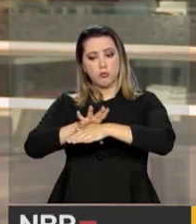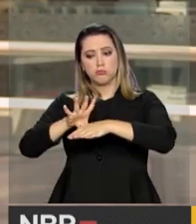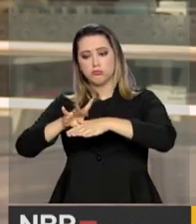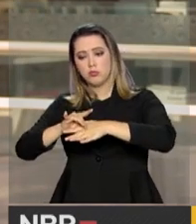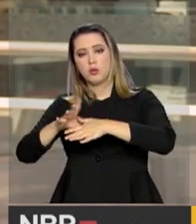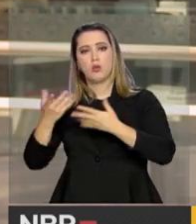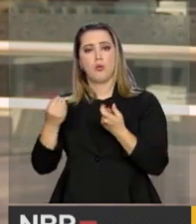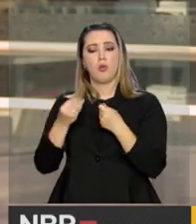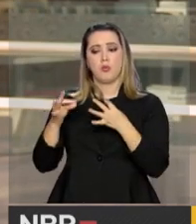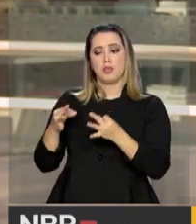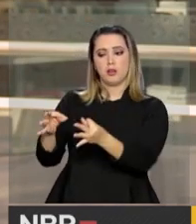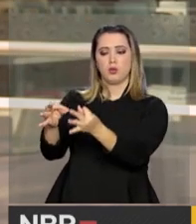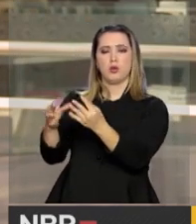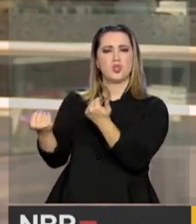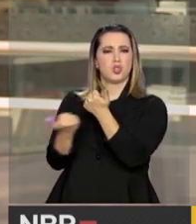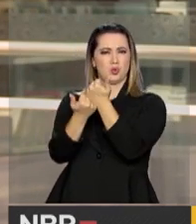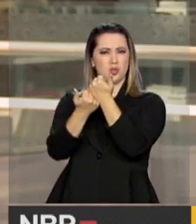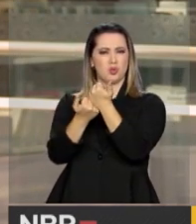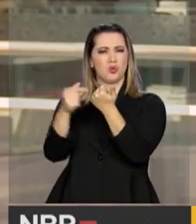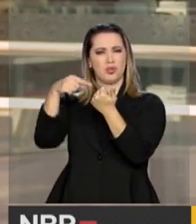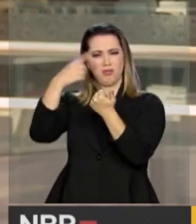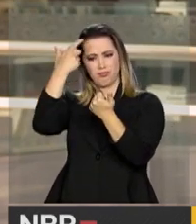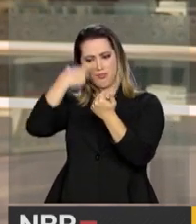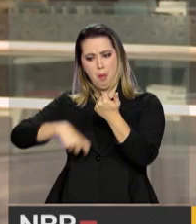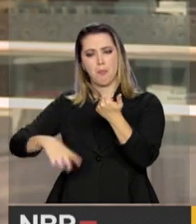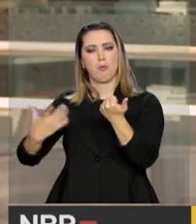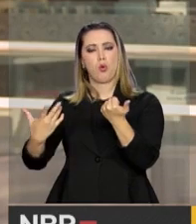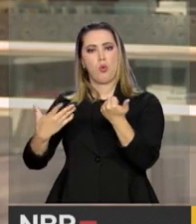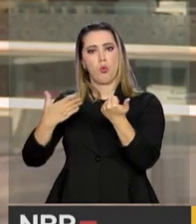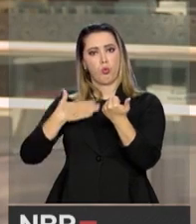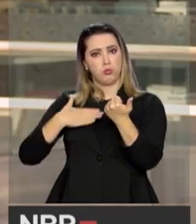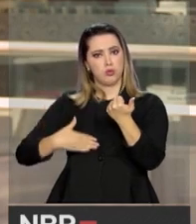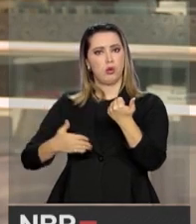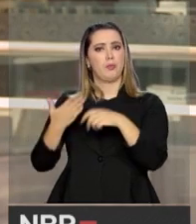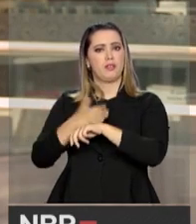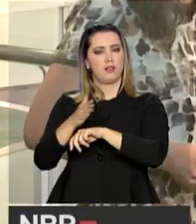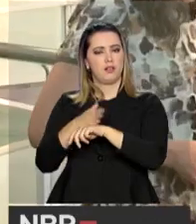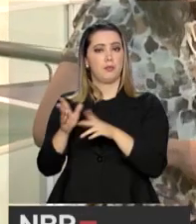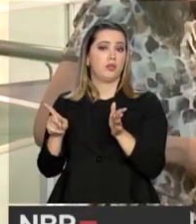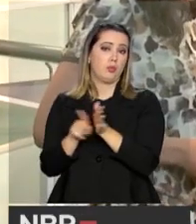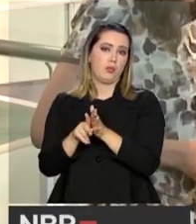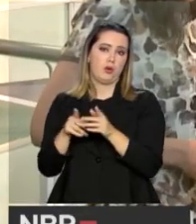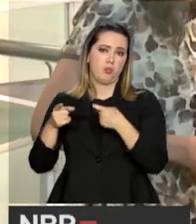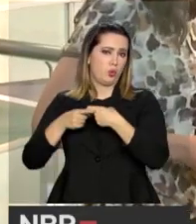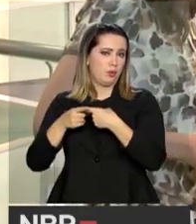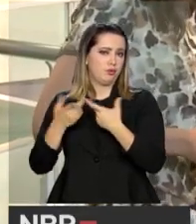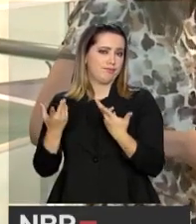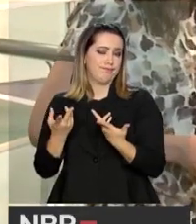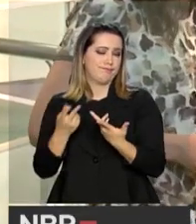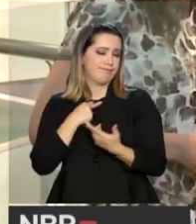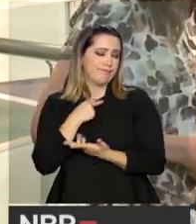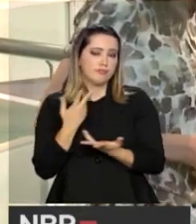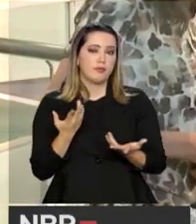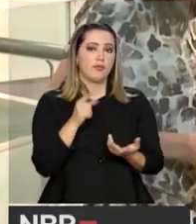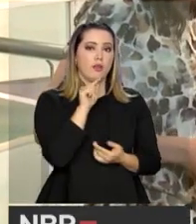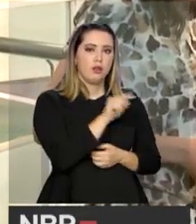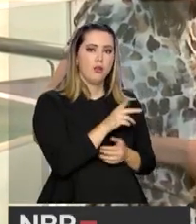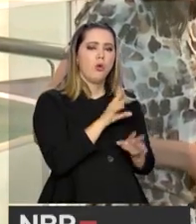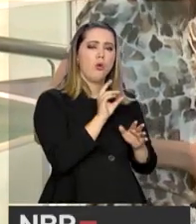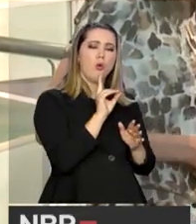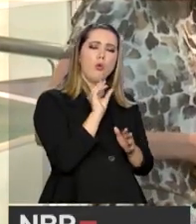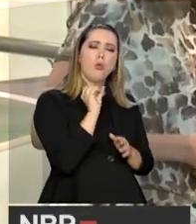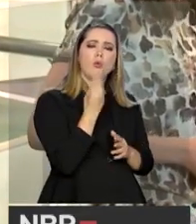encontramos tecnologia que possa substituir esse treinamento nesse momento. Ou seja, mesmo num futuro não muito